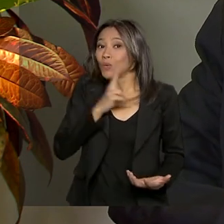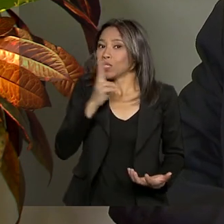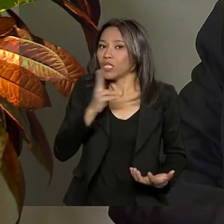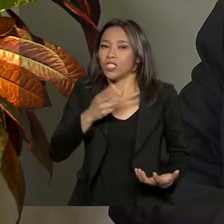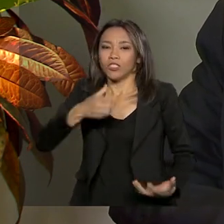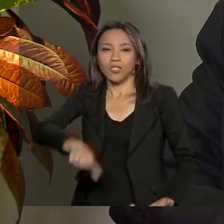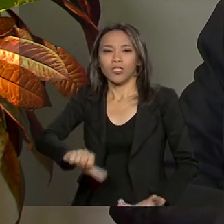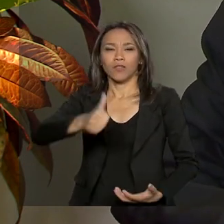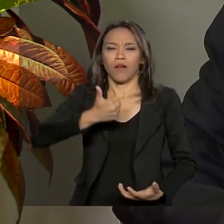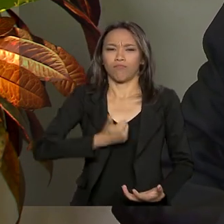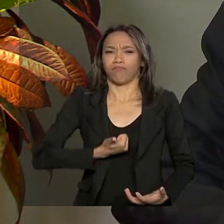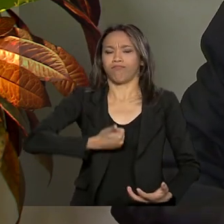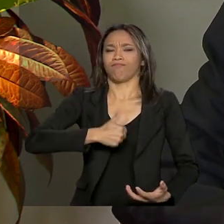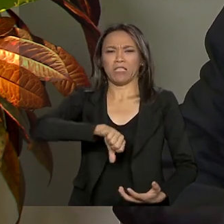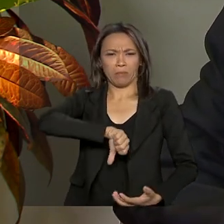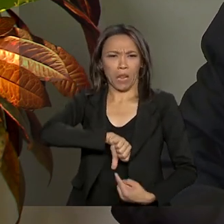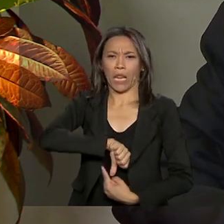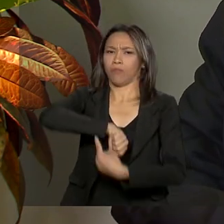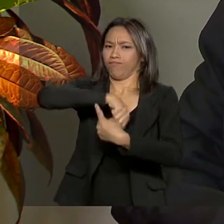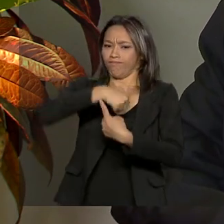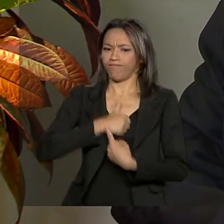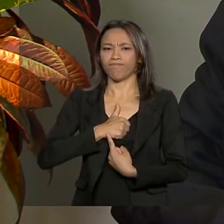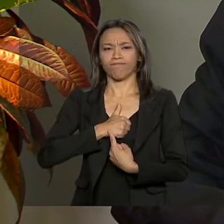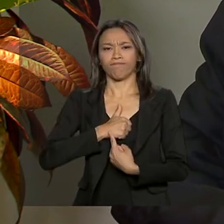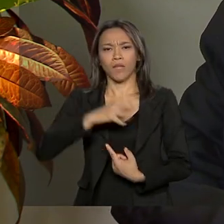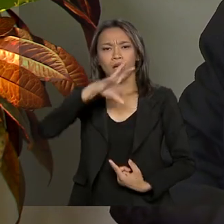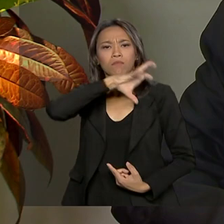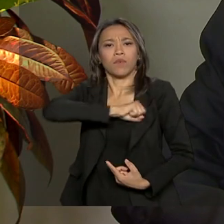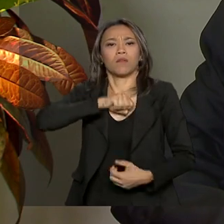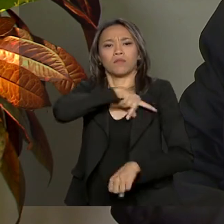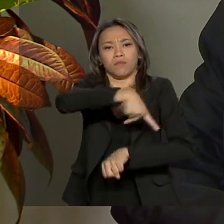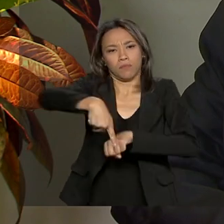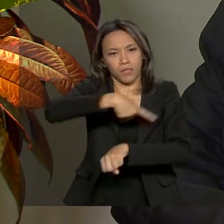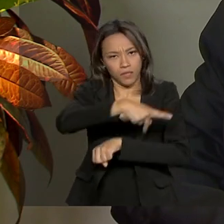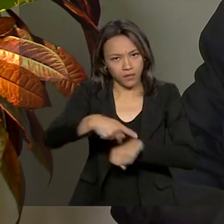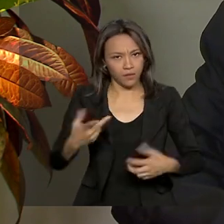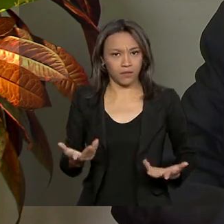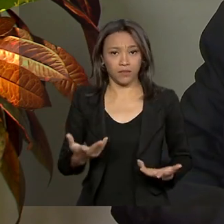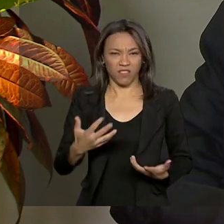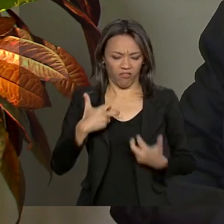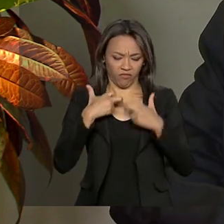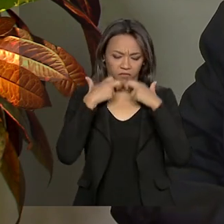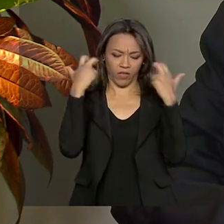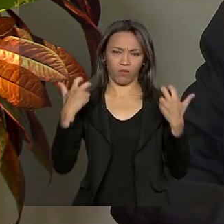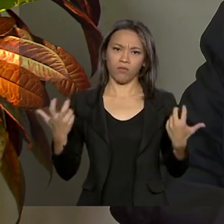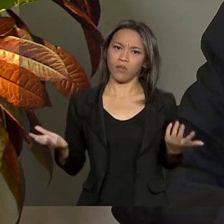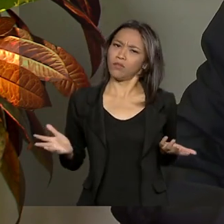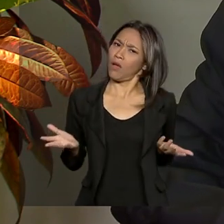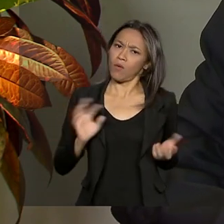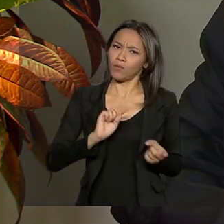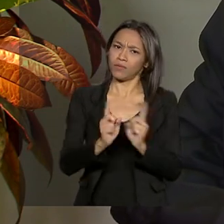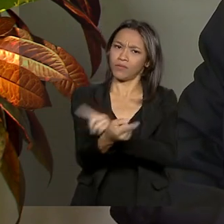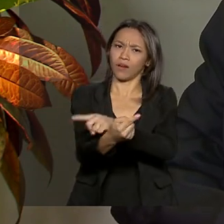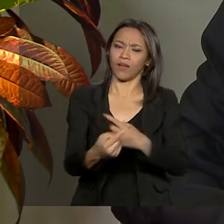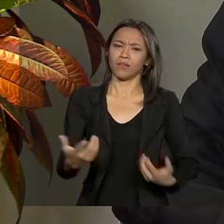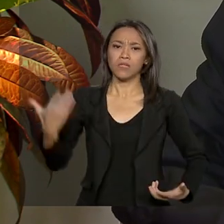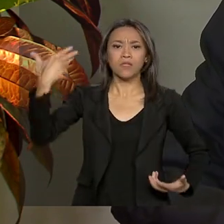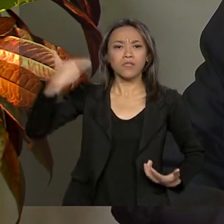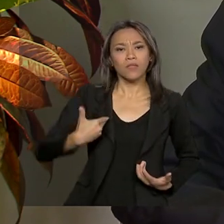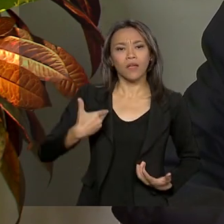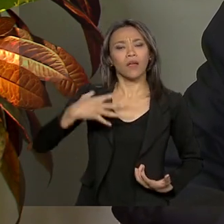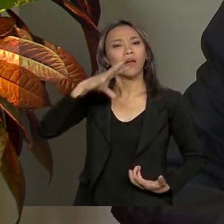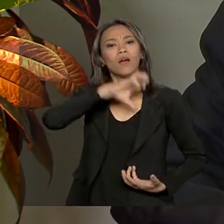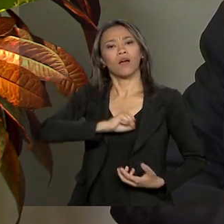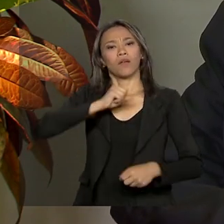sentimento de brasilidade, de patriotismo. Ser patriota não é nada que não envergonhe ninguém, não. Ao contrário, ser patriota